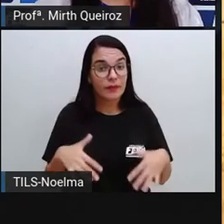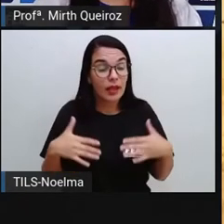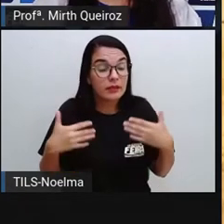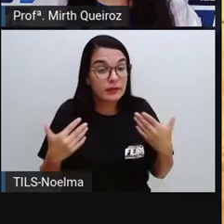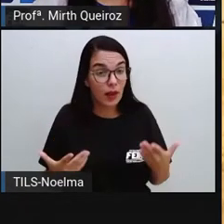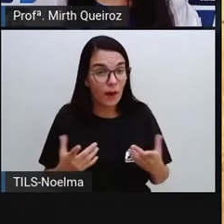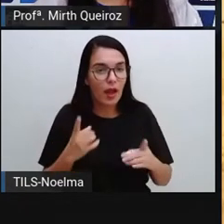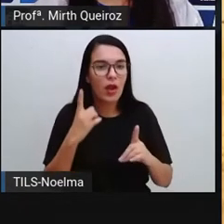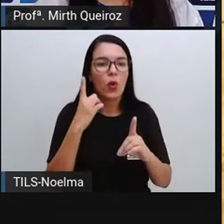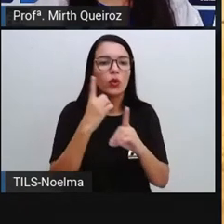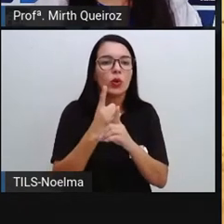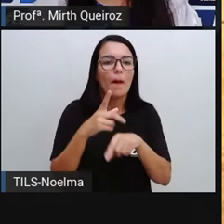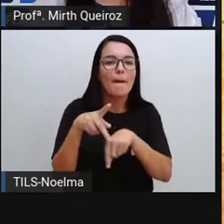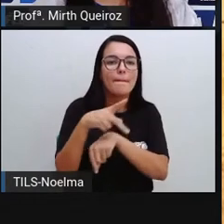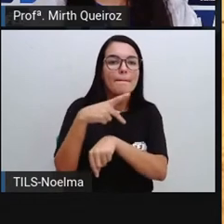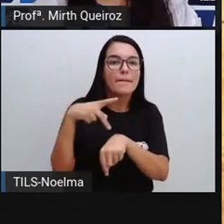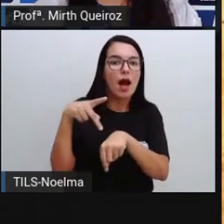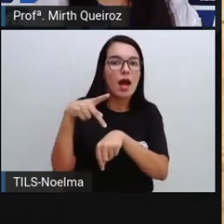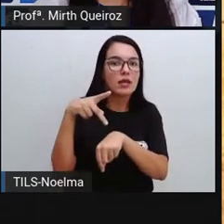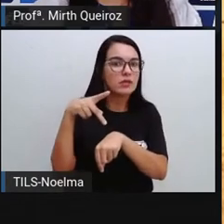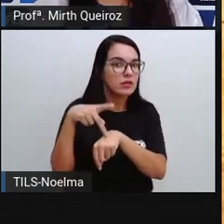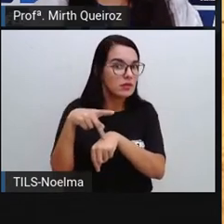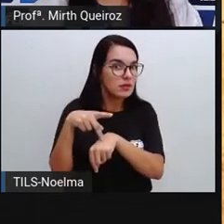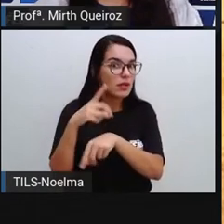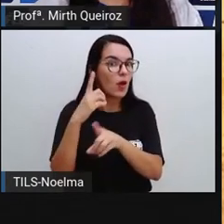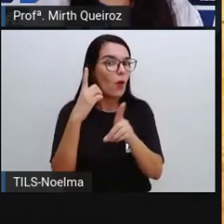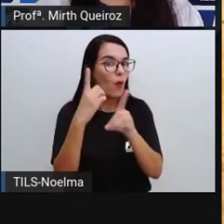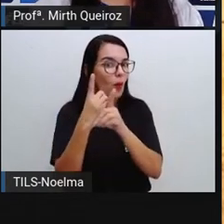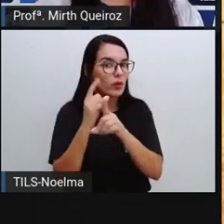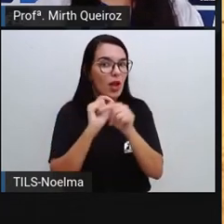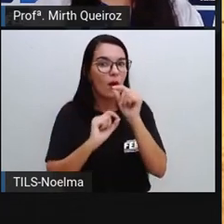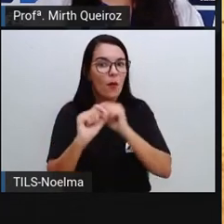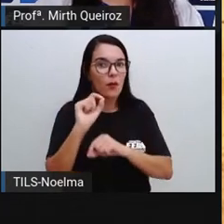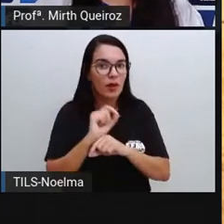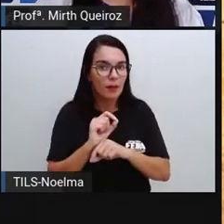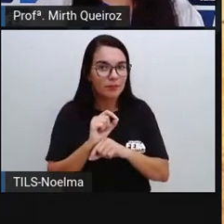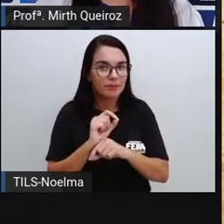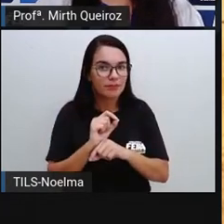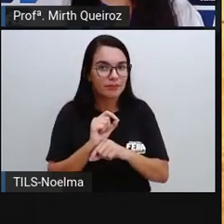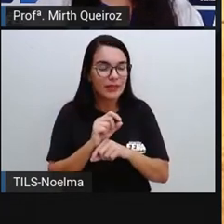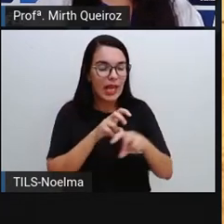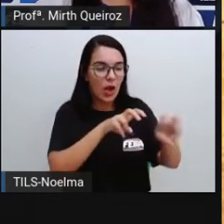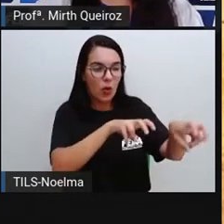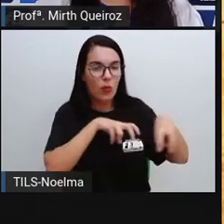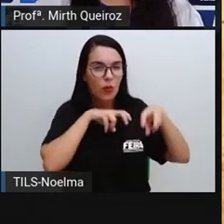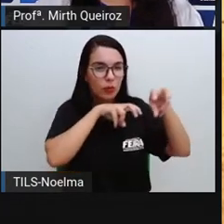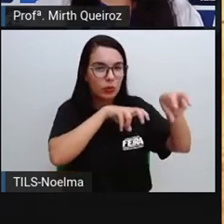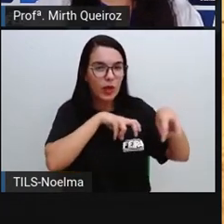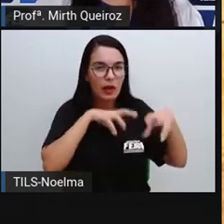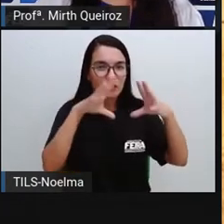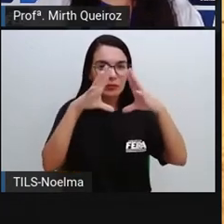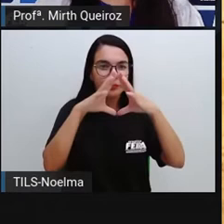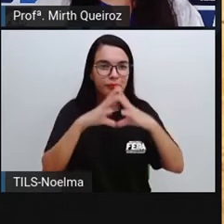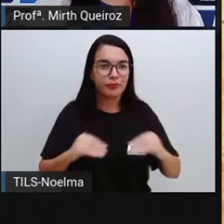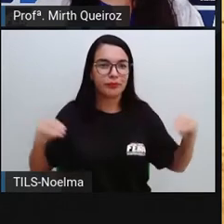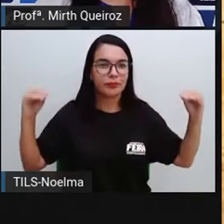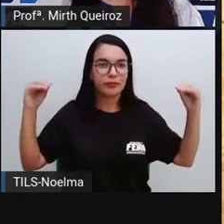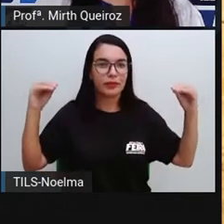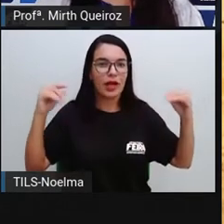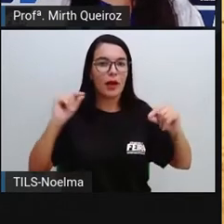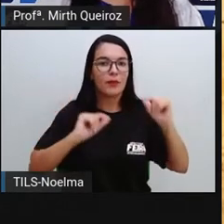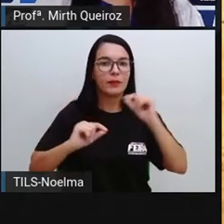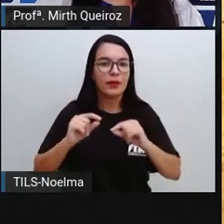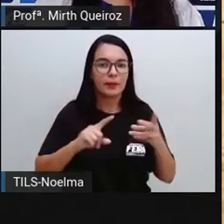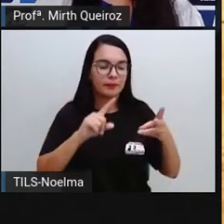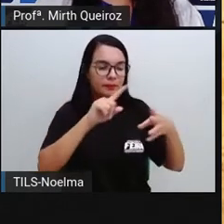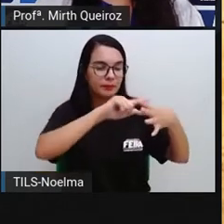países com paisagens rurais agrícolas distintas devidos a vários elementos. Entre eles, a gente pode enumerar aqui